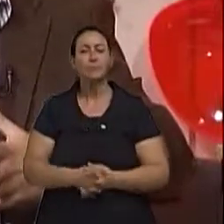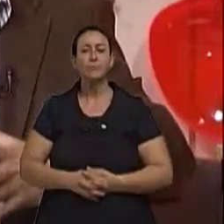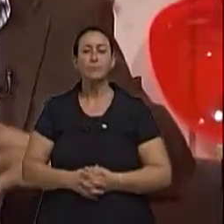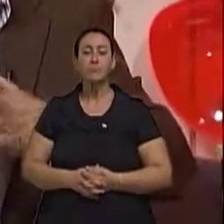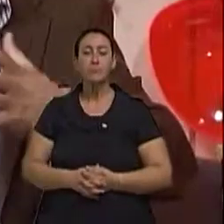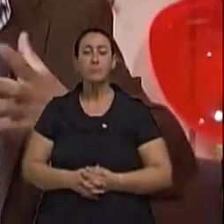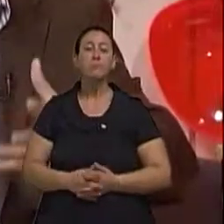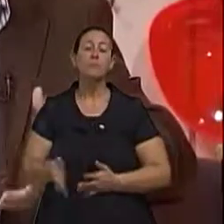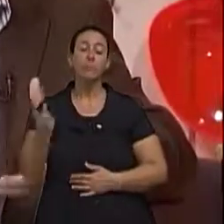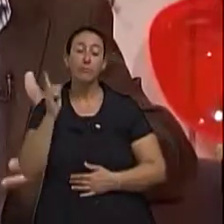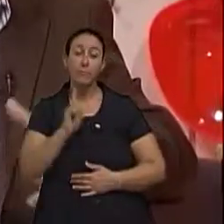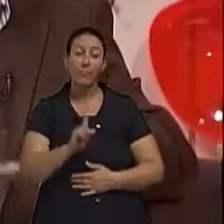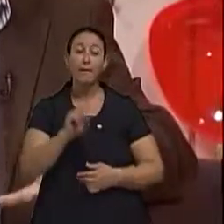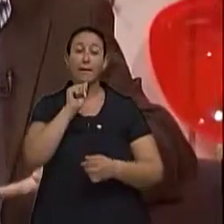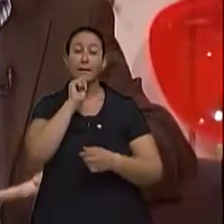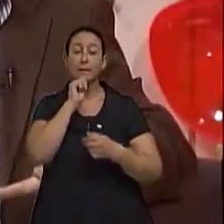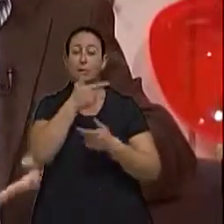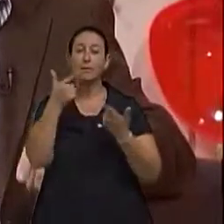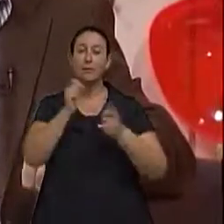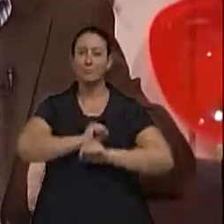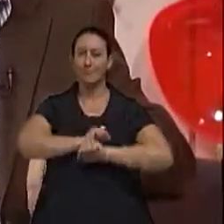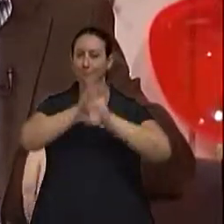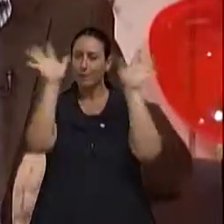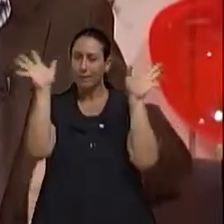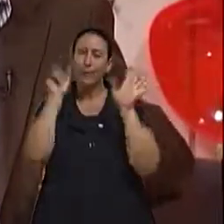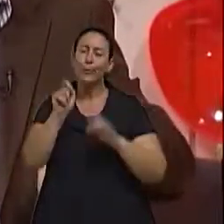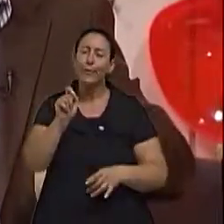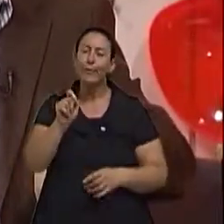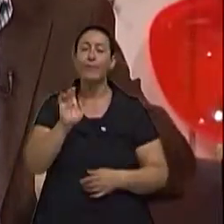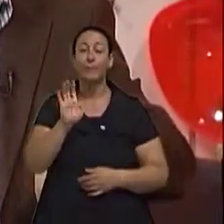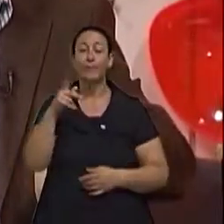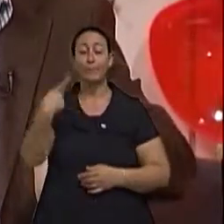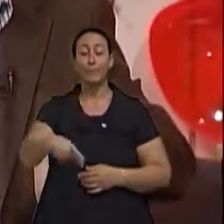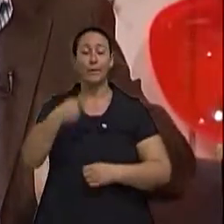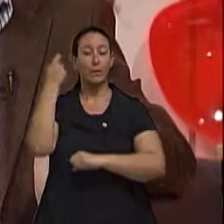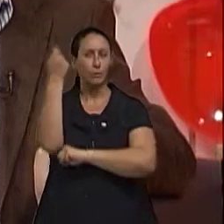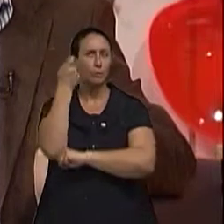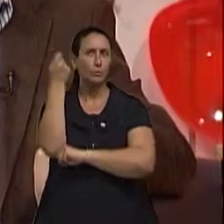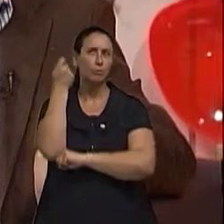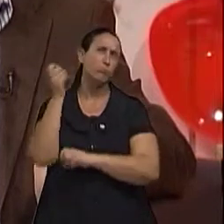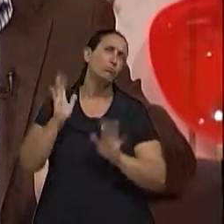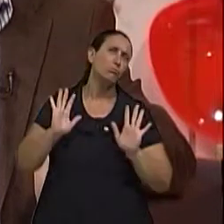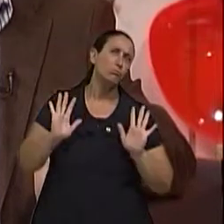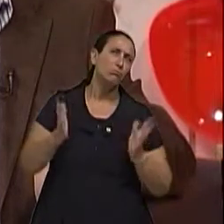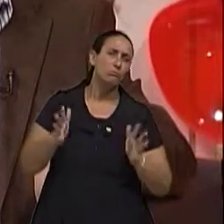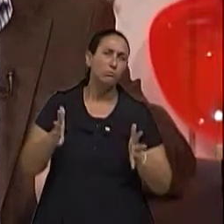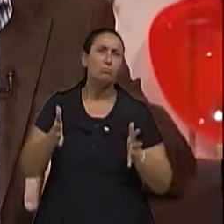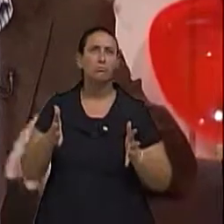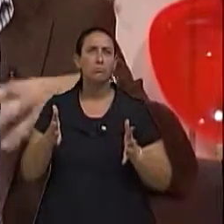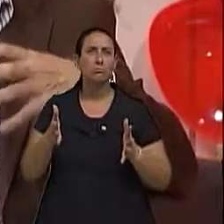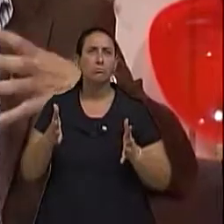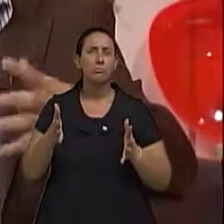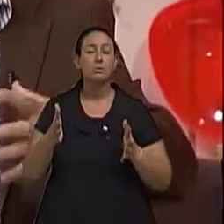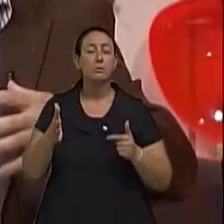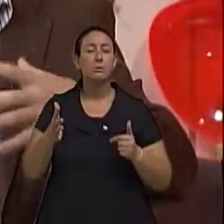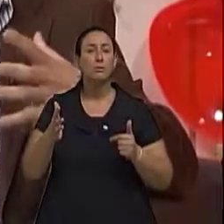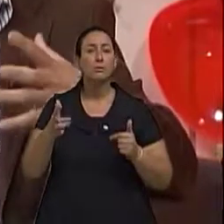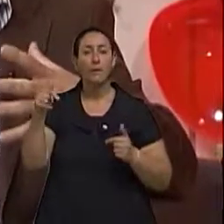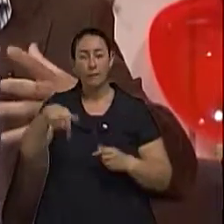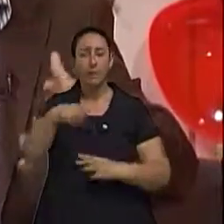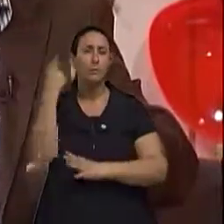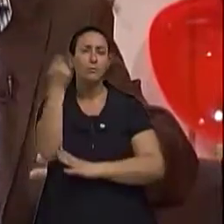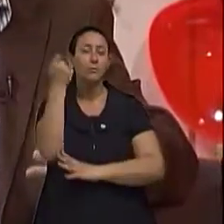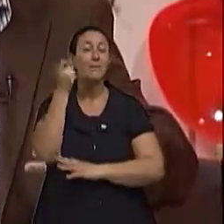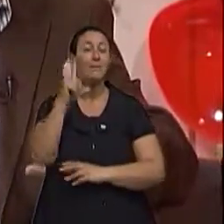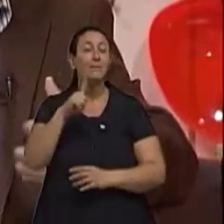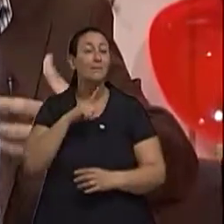definição clara, né, nós temos no Rio Grande do Sul, né, talvez o lugar onde